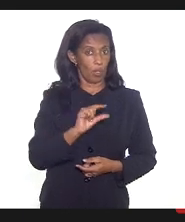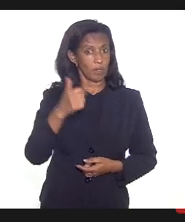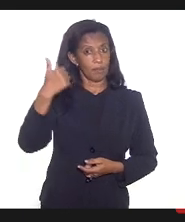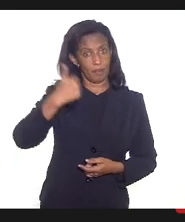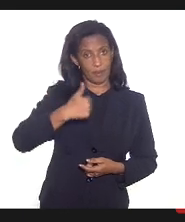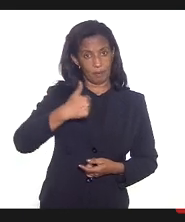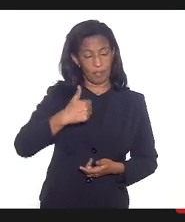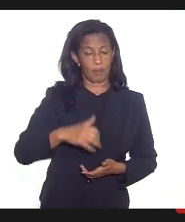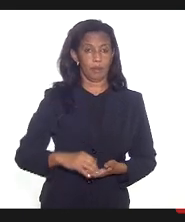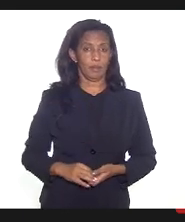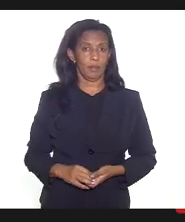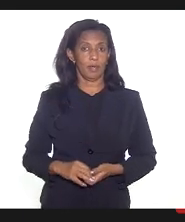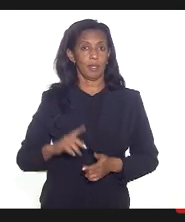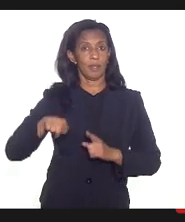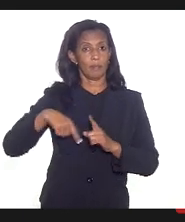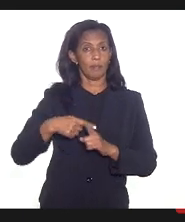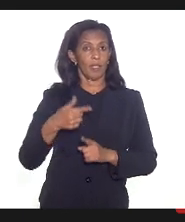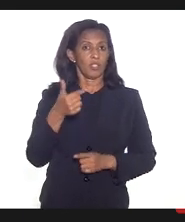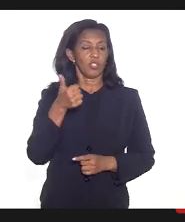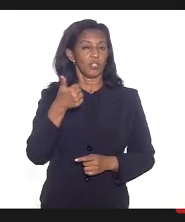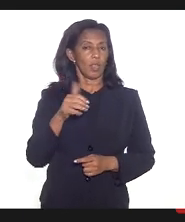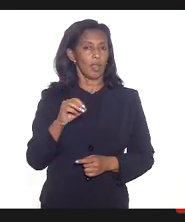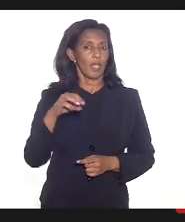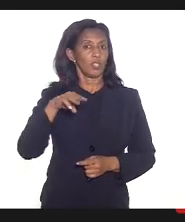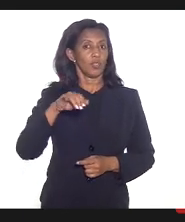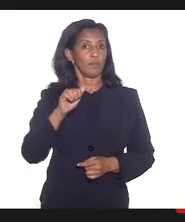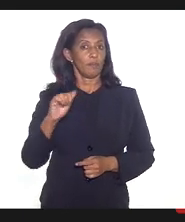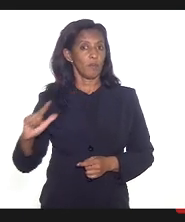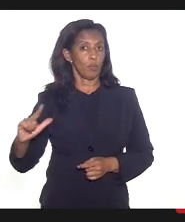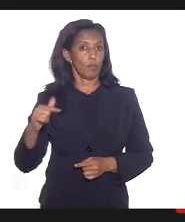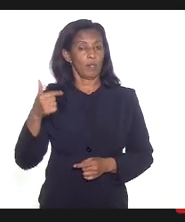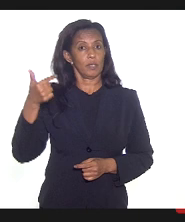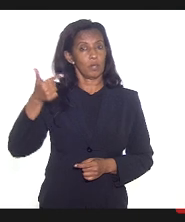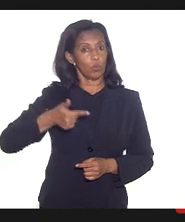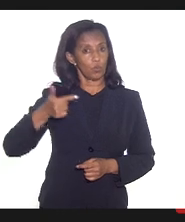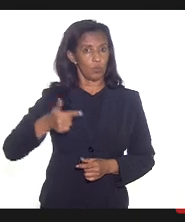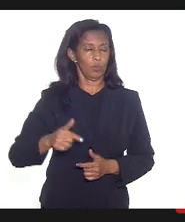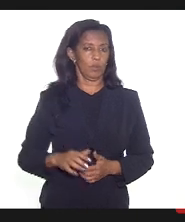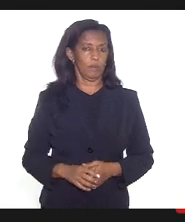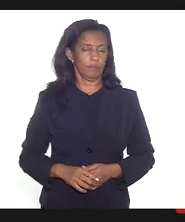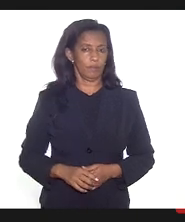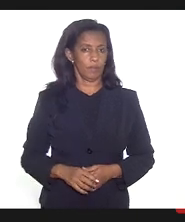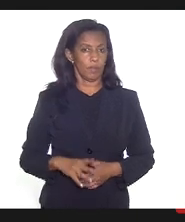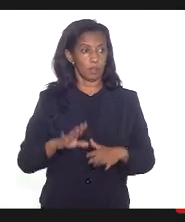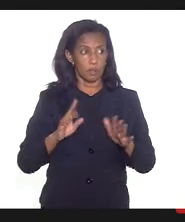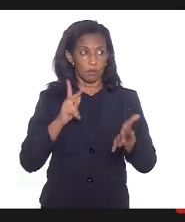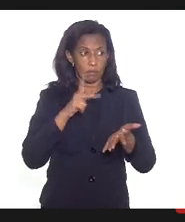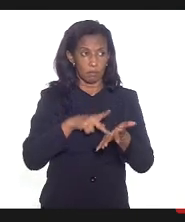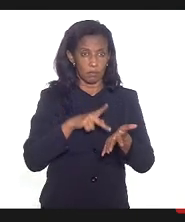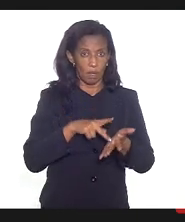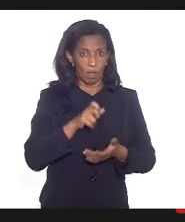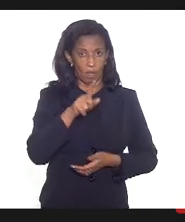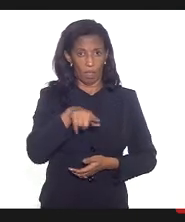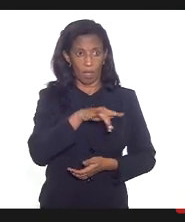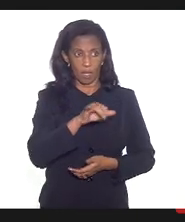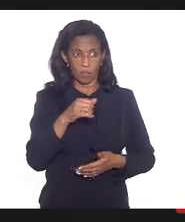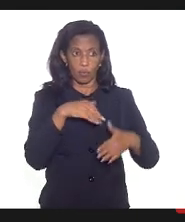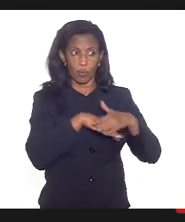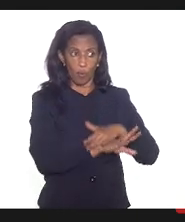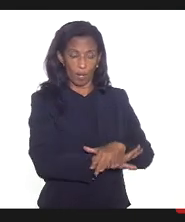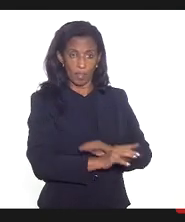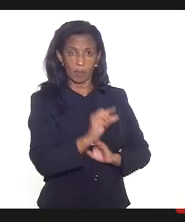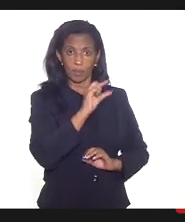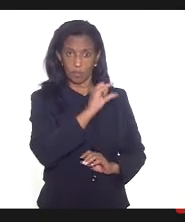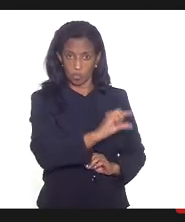a primeira e mais 10 mil doses para a segunda se realmente é isso se foi reservada